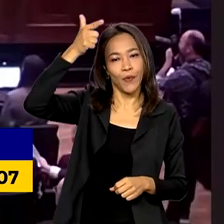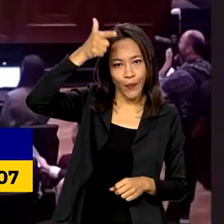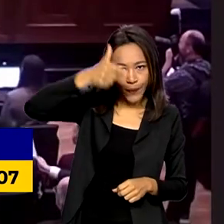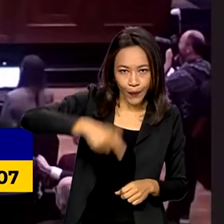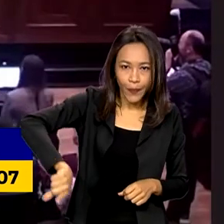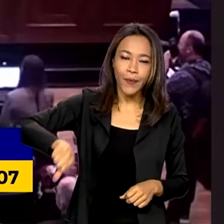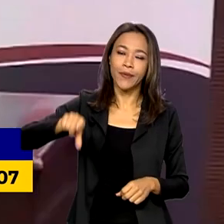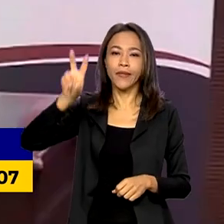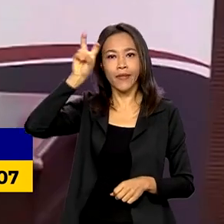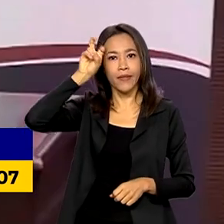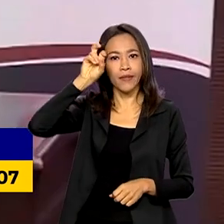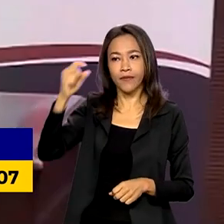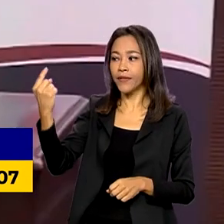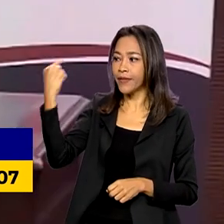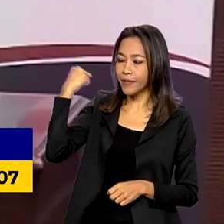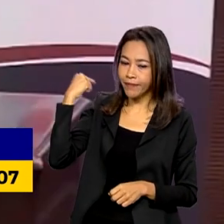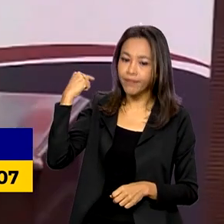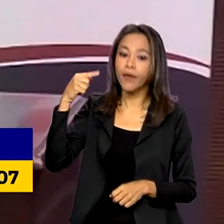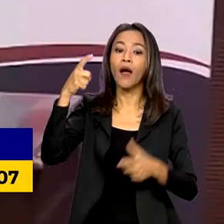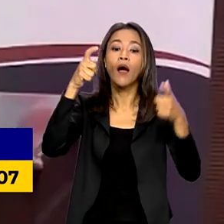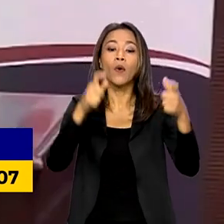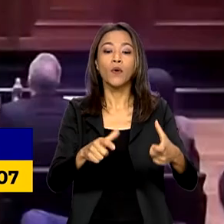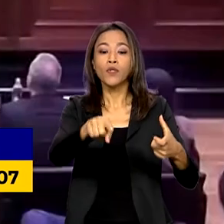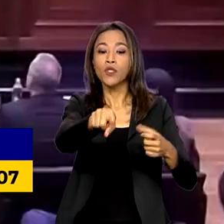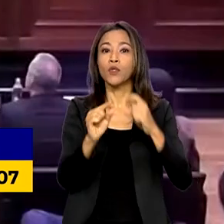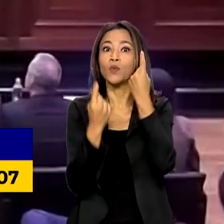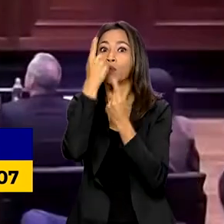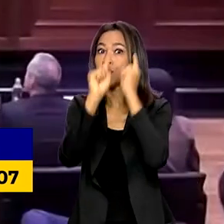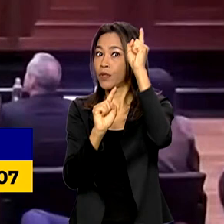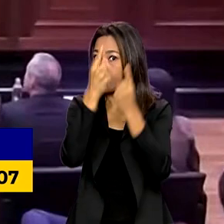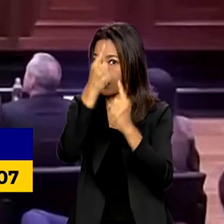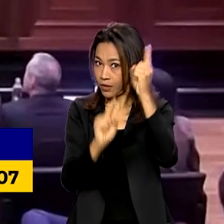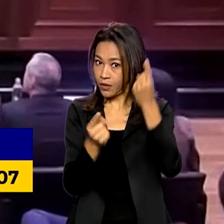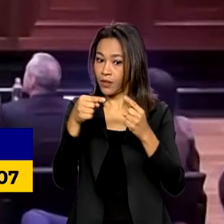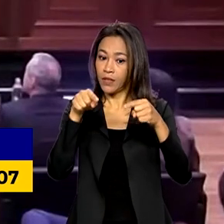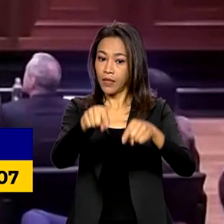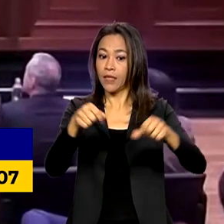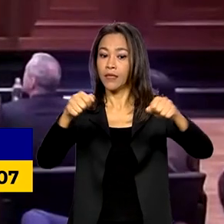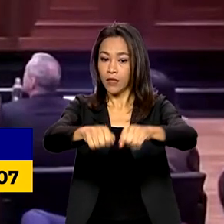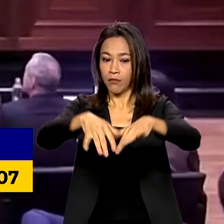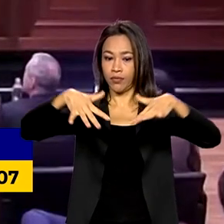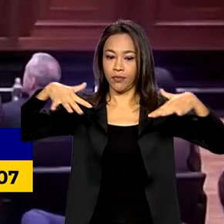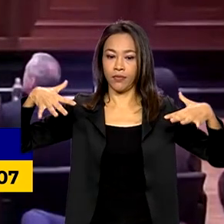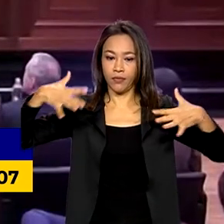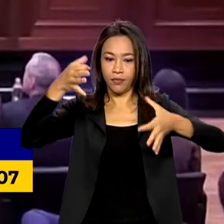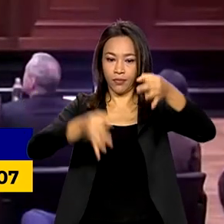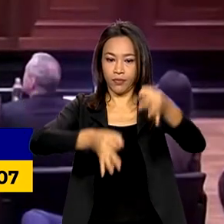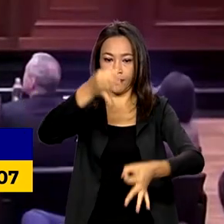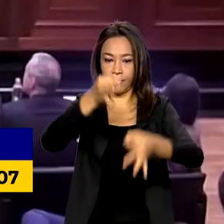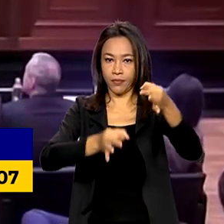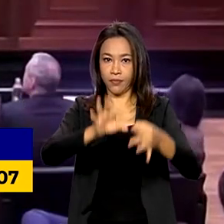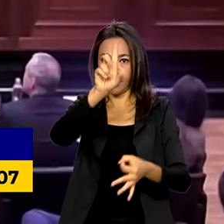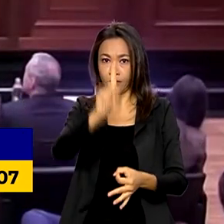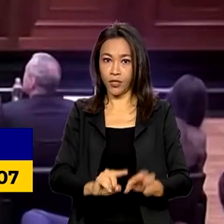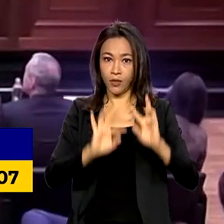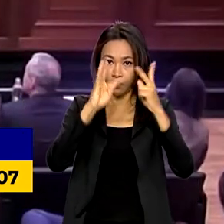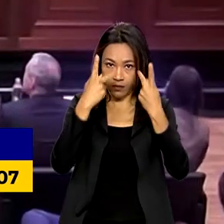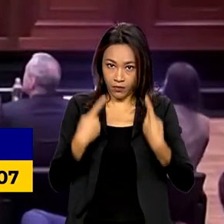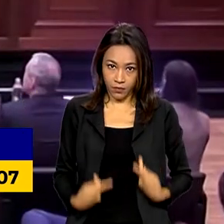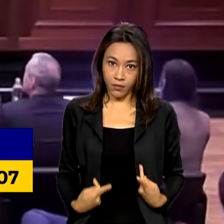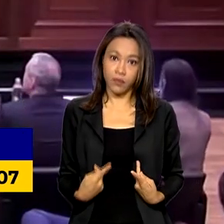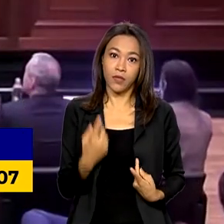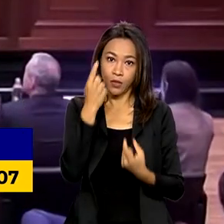nesta quinta-feira, desta vez no Chile. Em sessão da Corte Interamericana de Direitos Humanos, em Santiago,